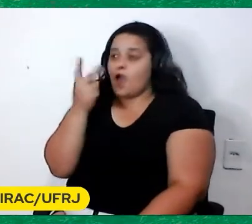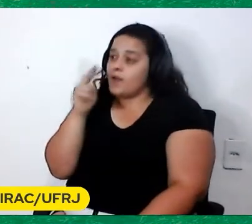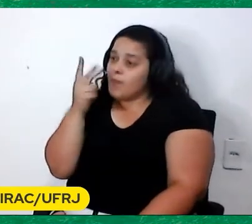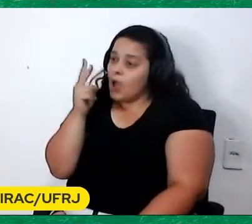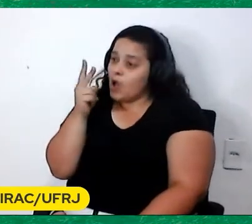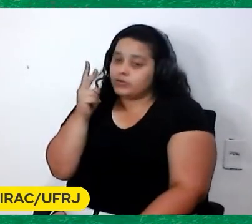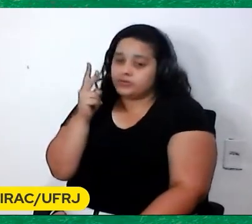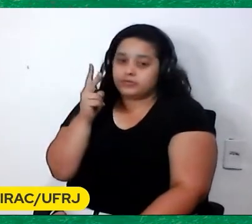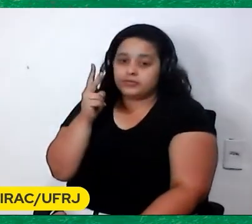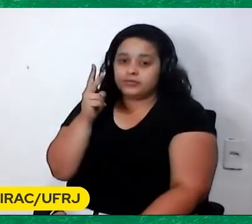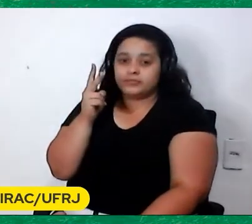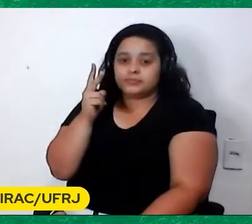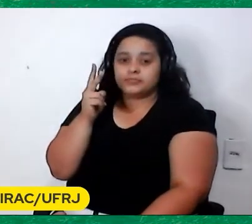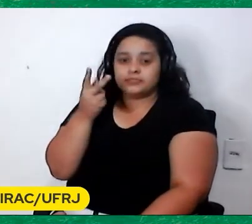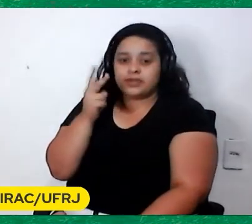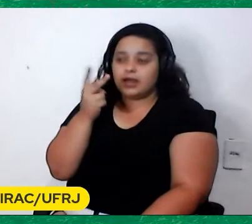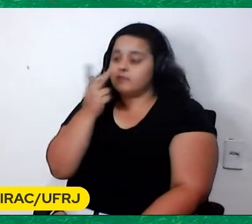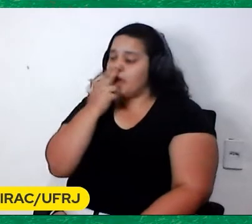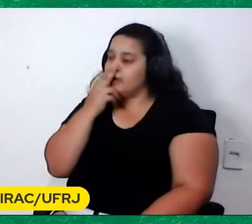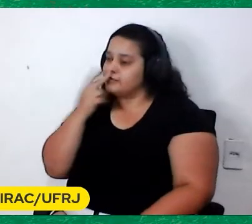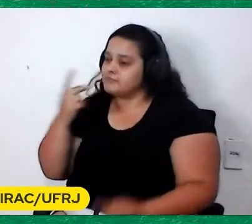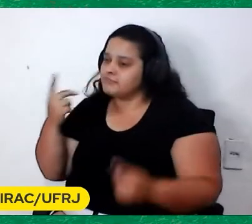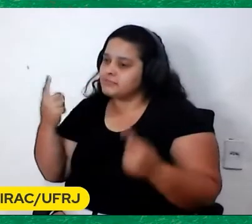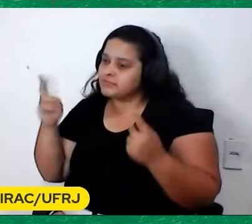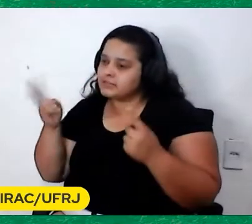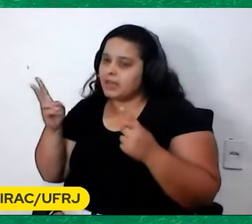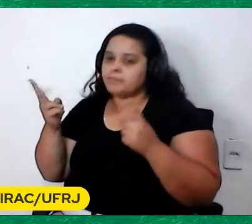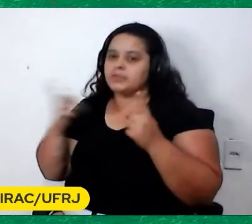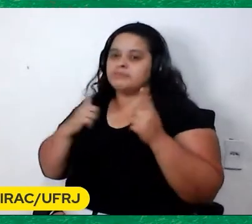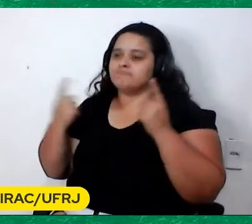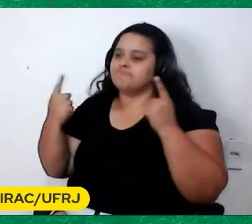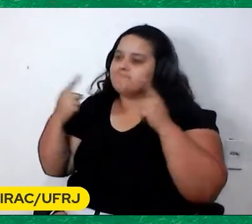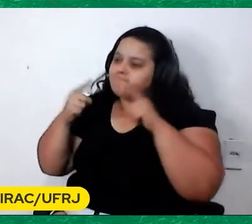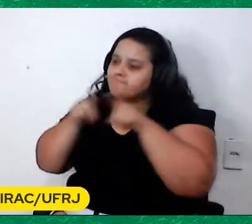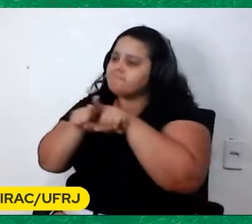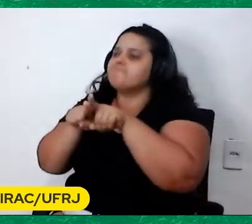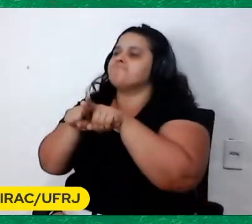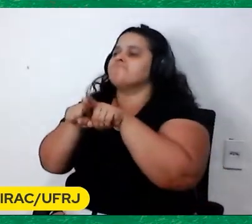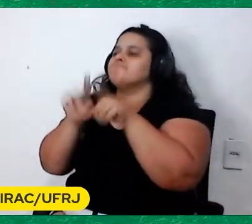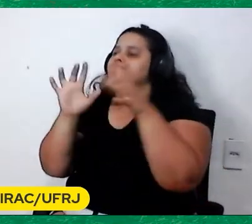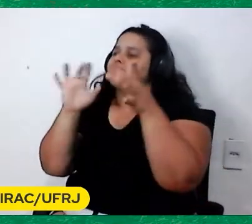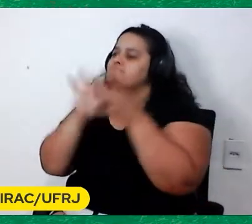Que se atravessavam Tinha muito a ver Uma coisa com a outra